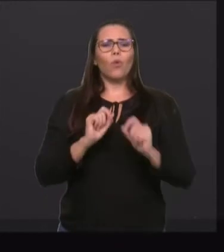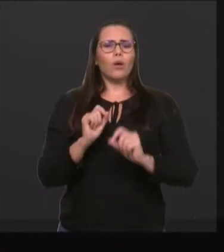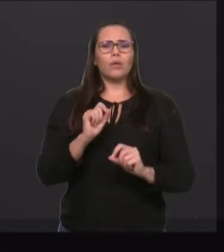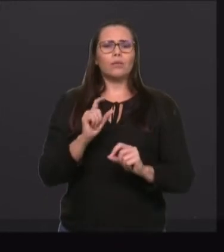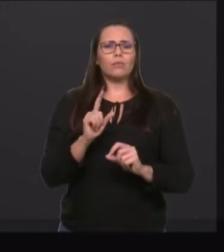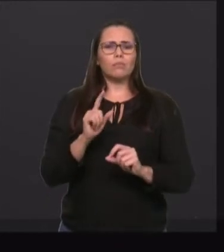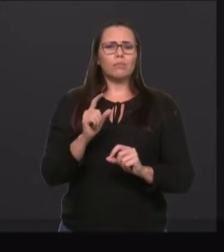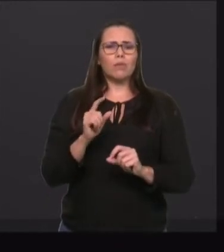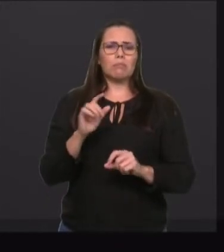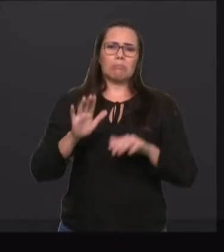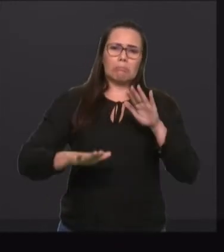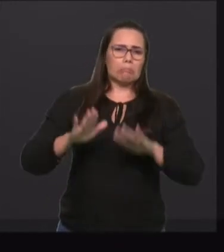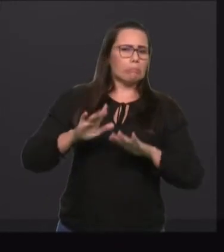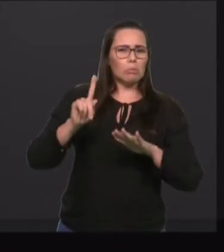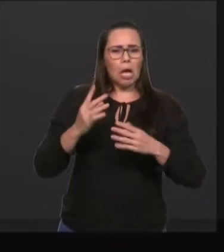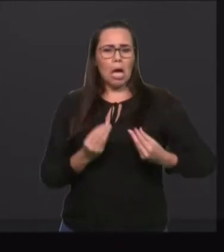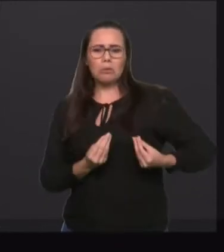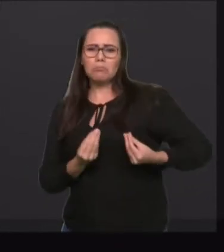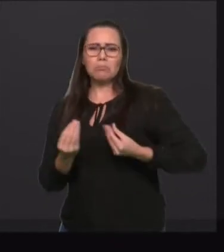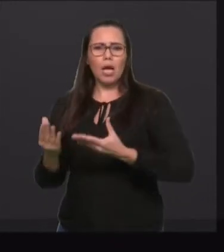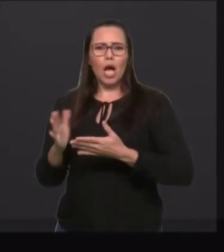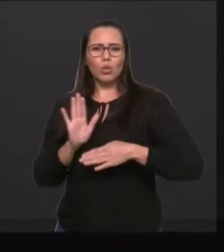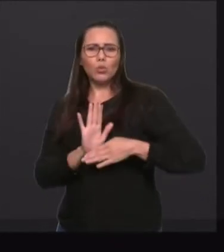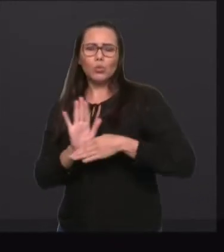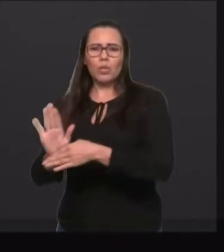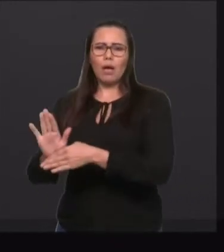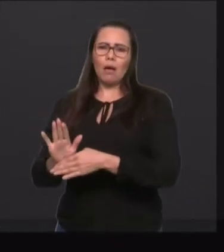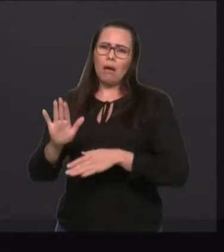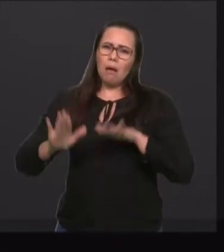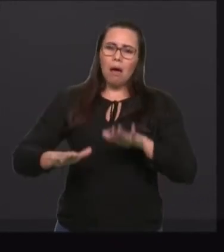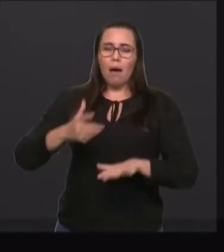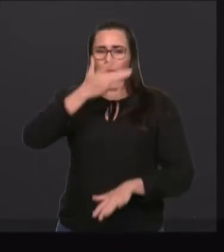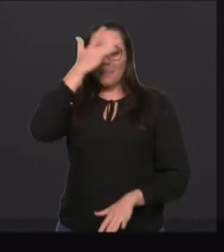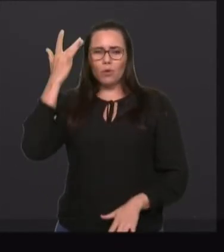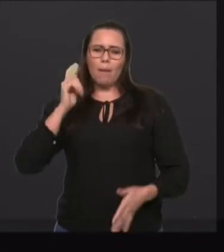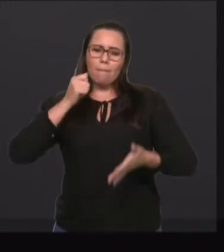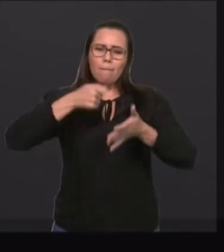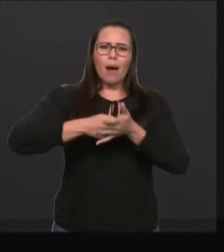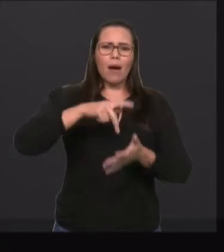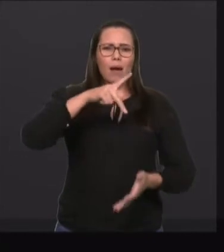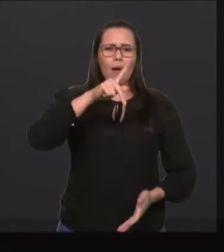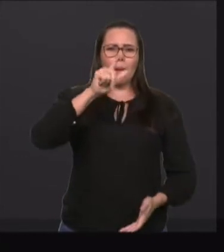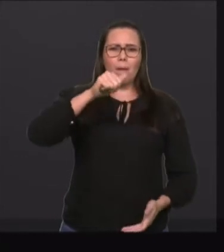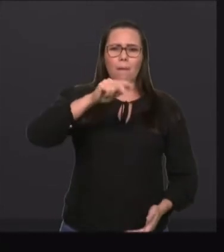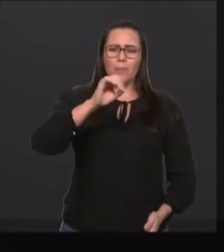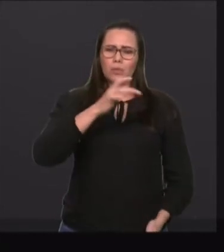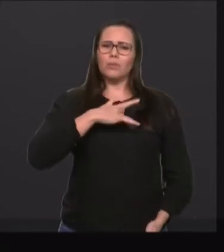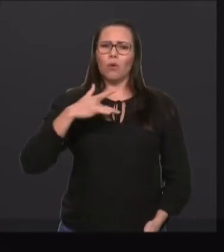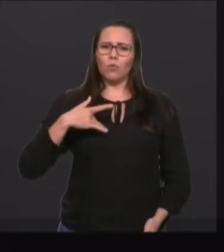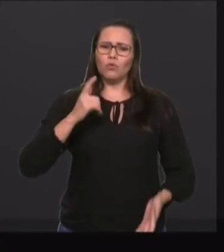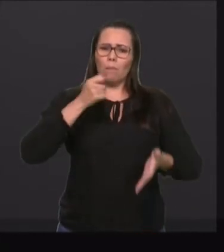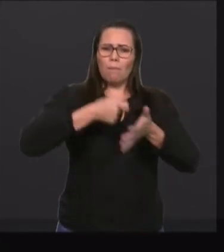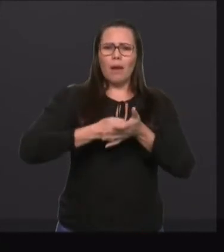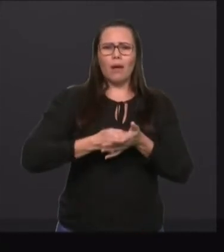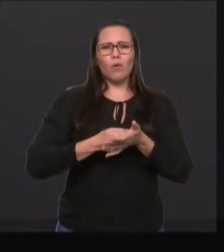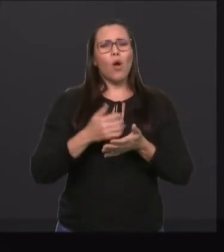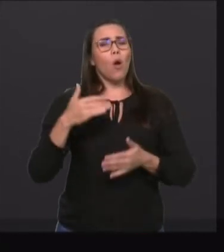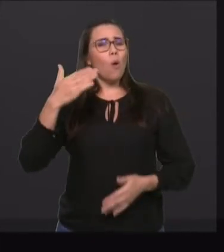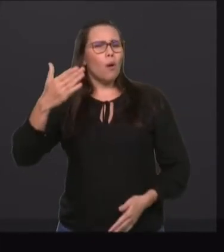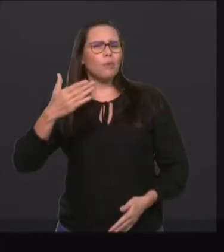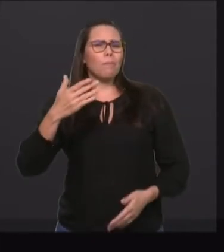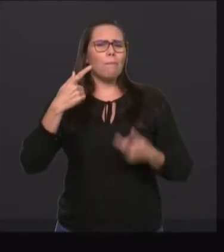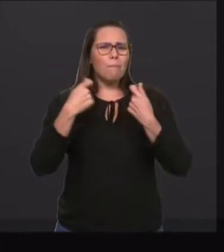atendimento, porque às vezes a pessoa tem um plano de saúde, está pago, e na hora que precisa de uma UTI ou de uma